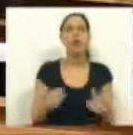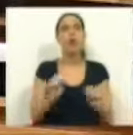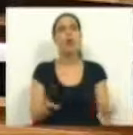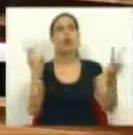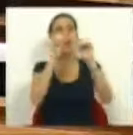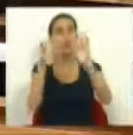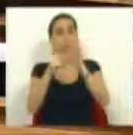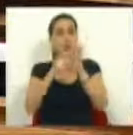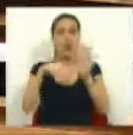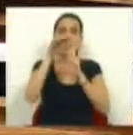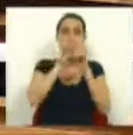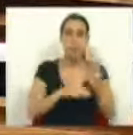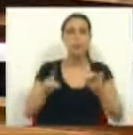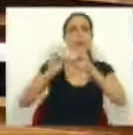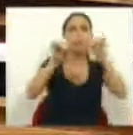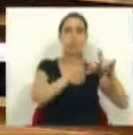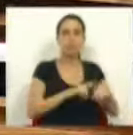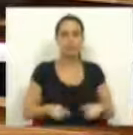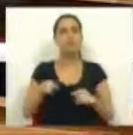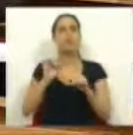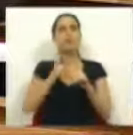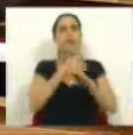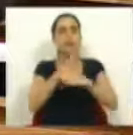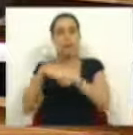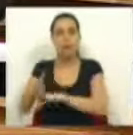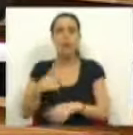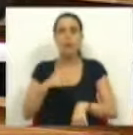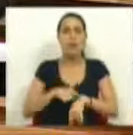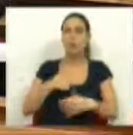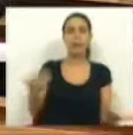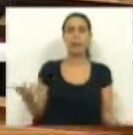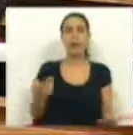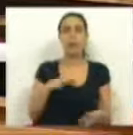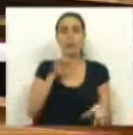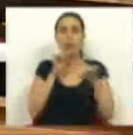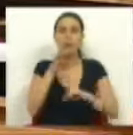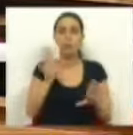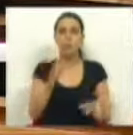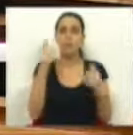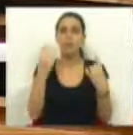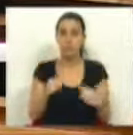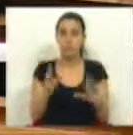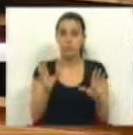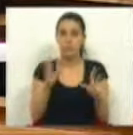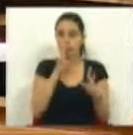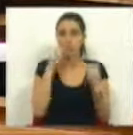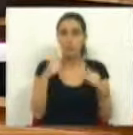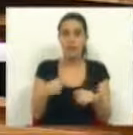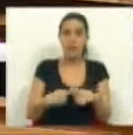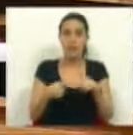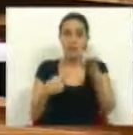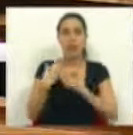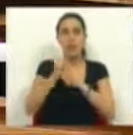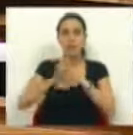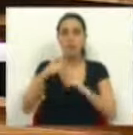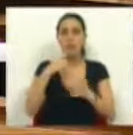explicar a evolução tecnológica, as novas técnicas de programação para as diversas plataformas. Mas isso eu não tenho tempo para isso, senhor deputado. Mas